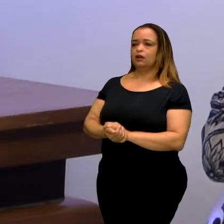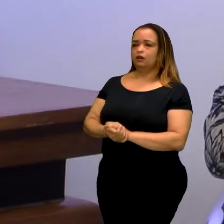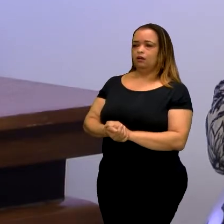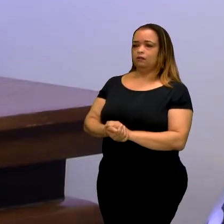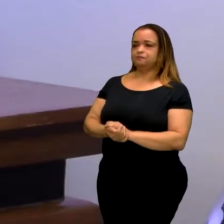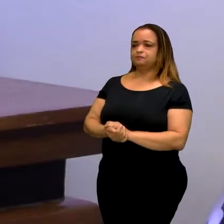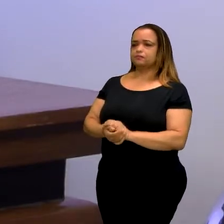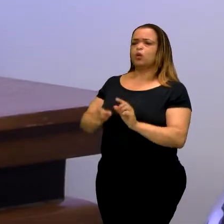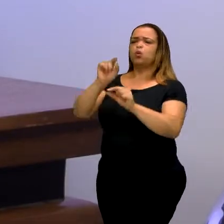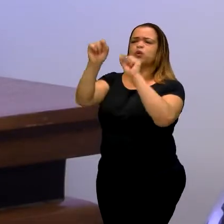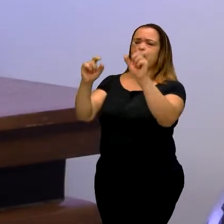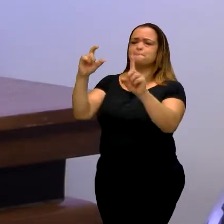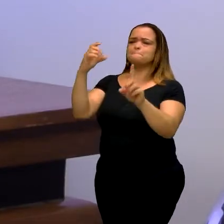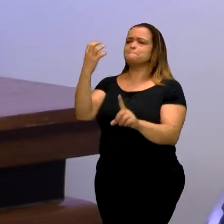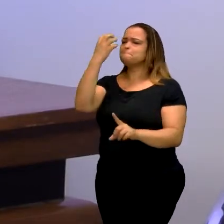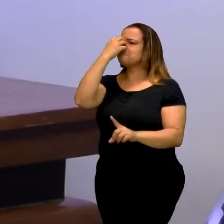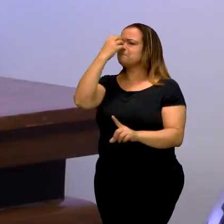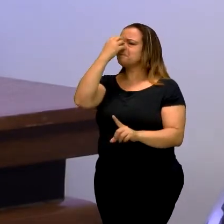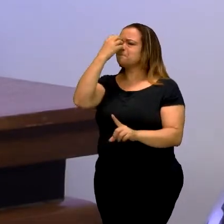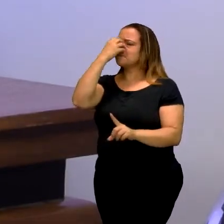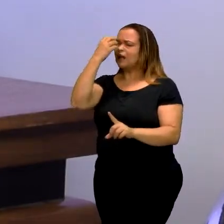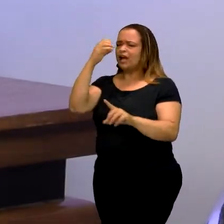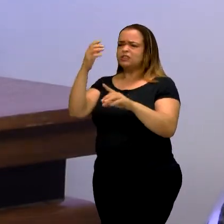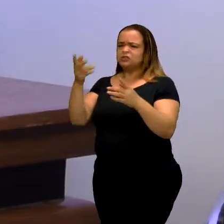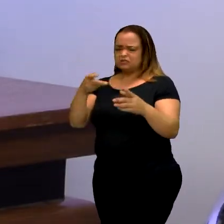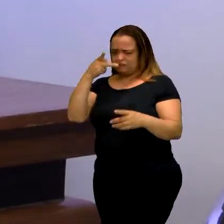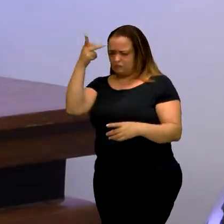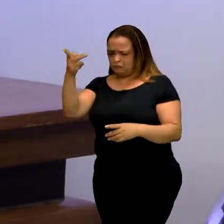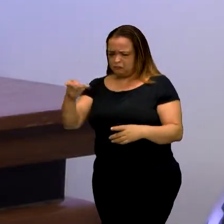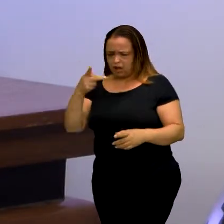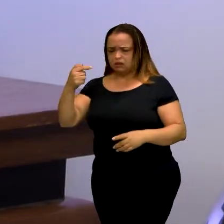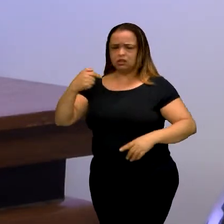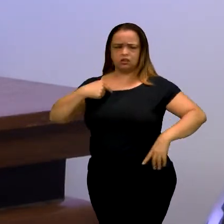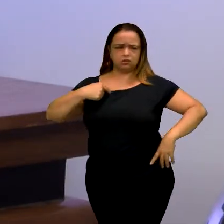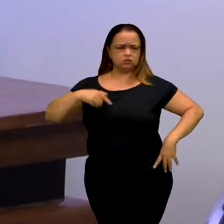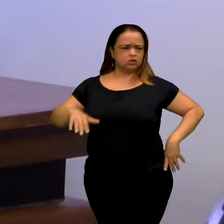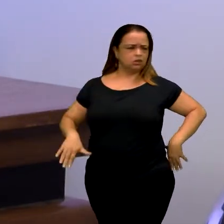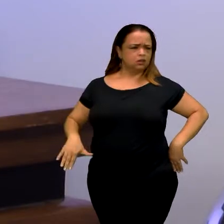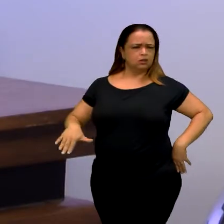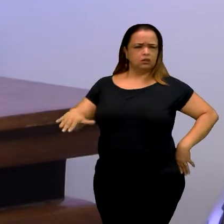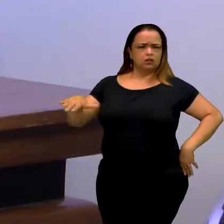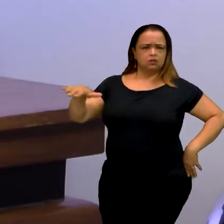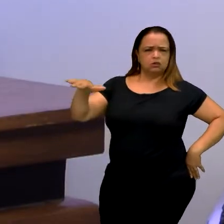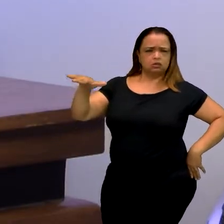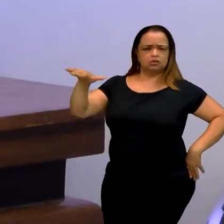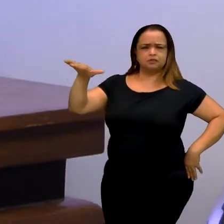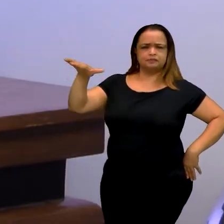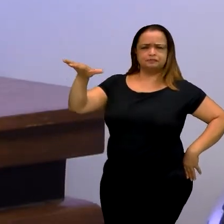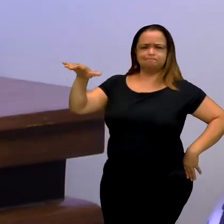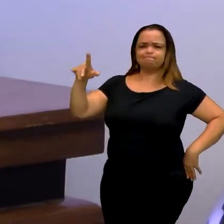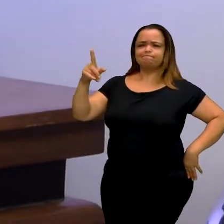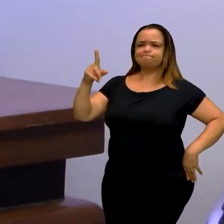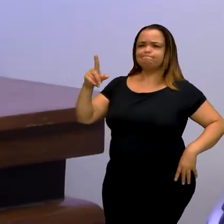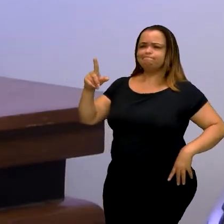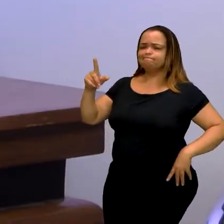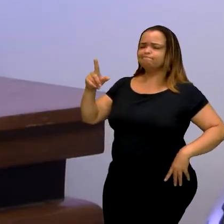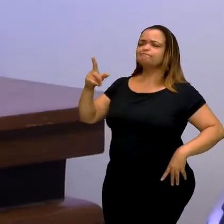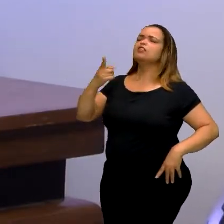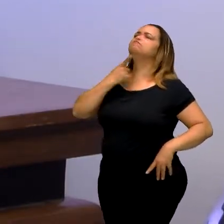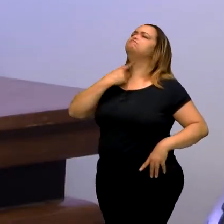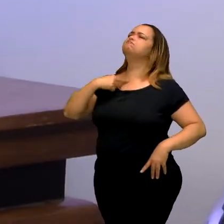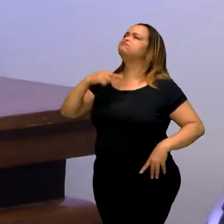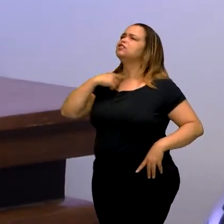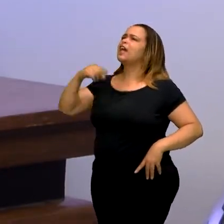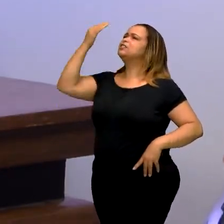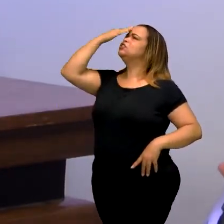Pudesse falar o que o palhaço falava. Eu cresci com essa curiosidade. Meu pai também. Minha família também. Pai,